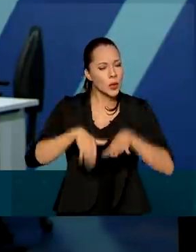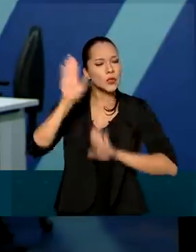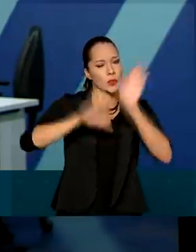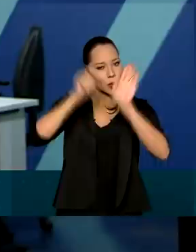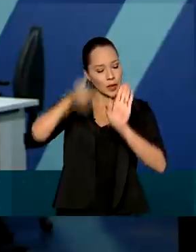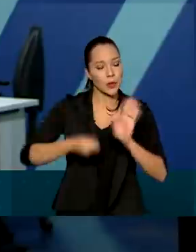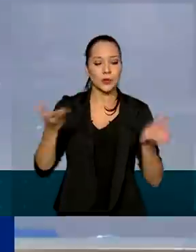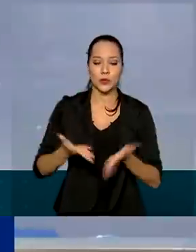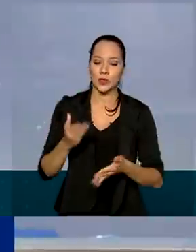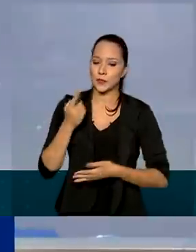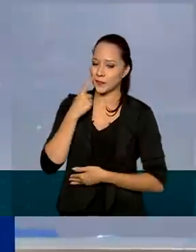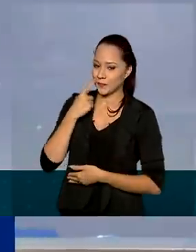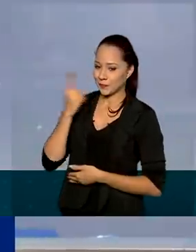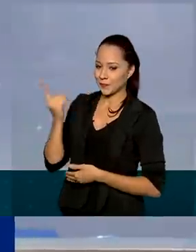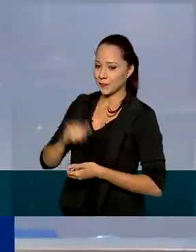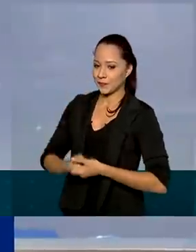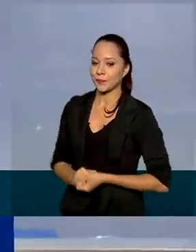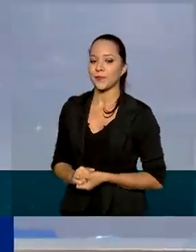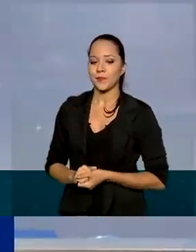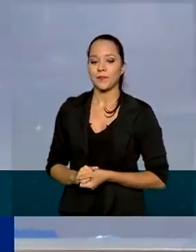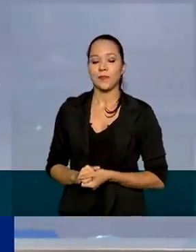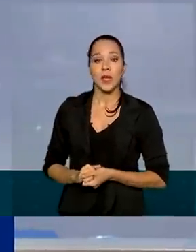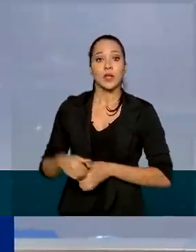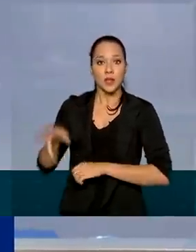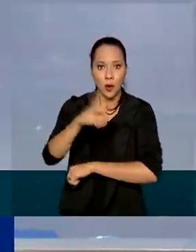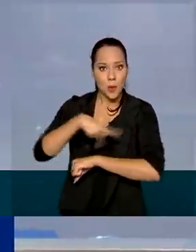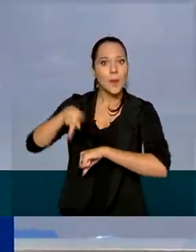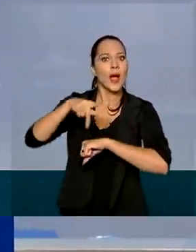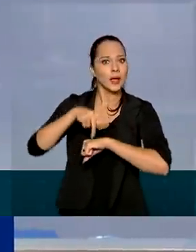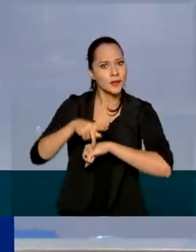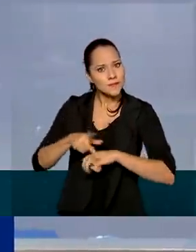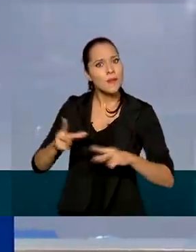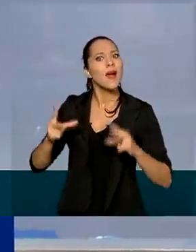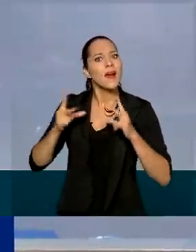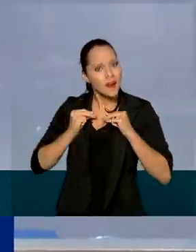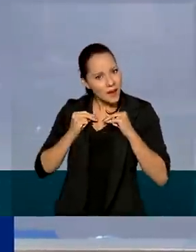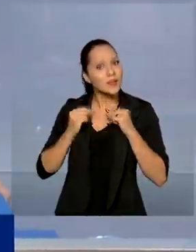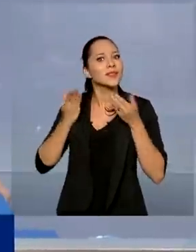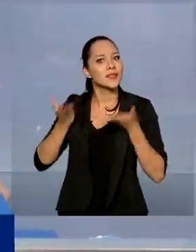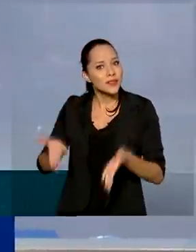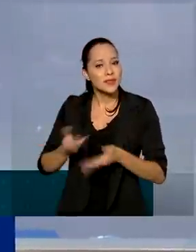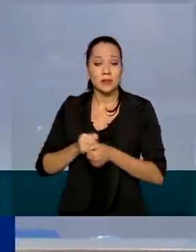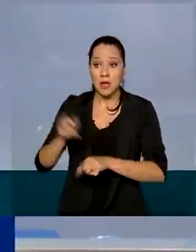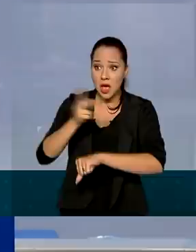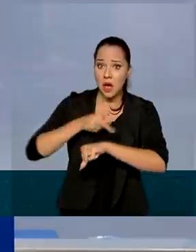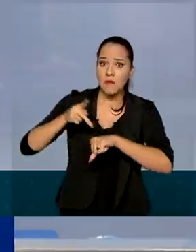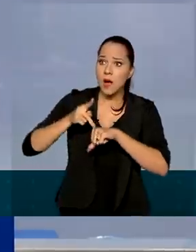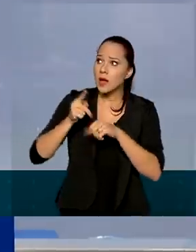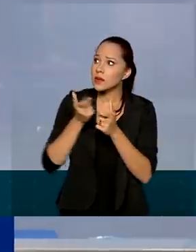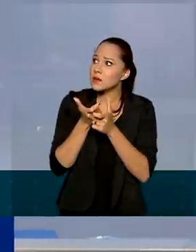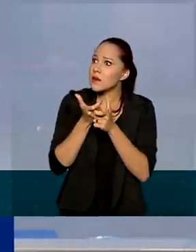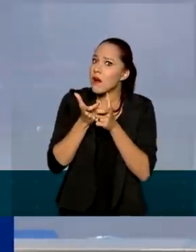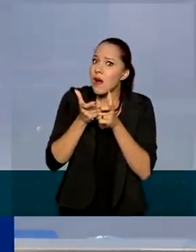Vamos ouvir. O país merece esse crédito, um país muito grande,